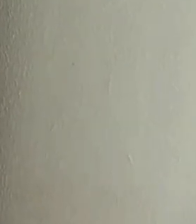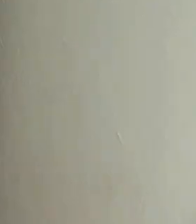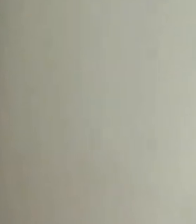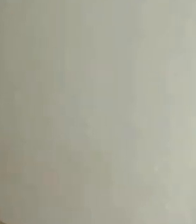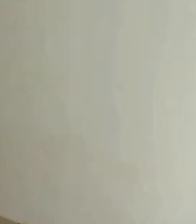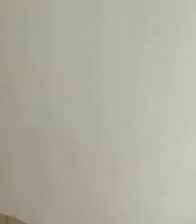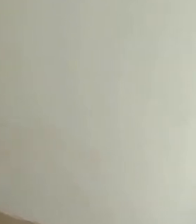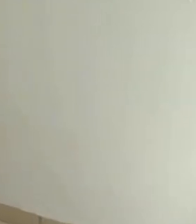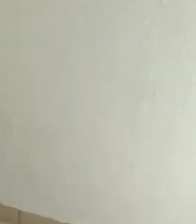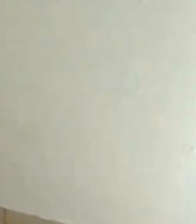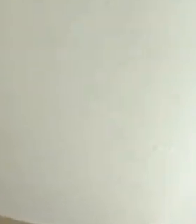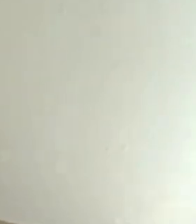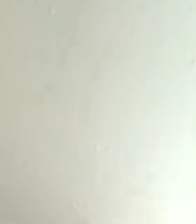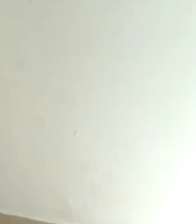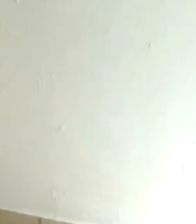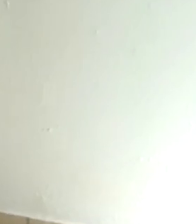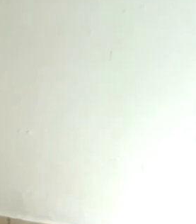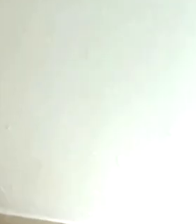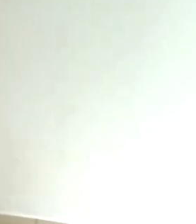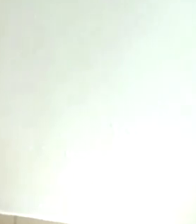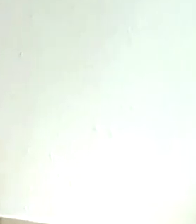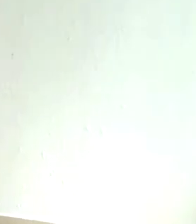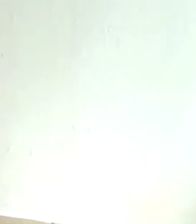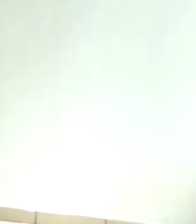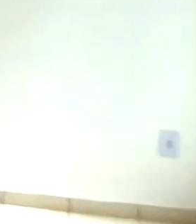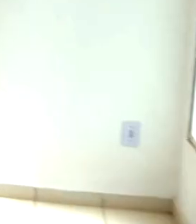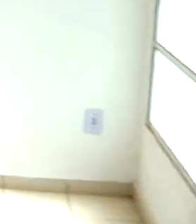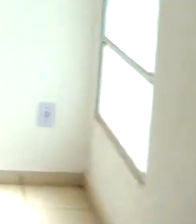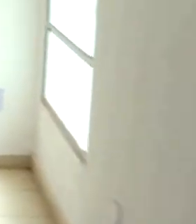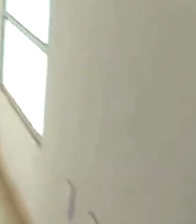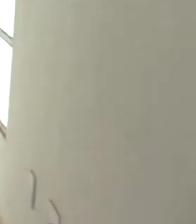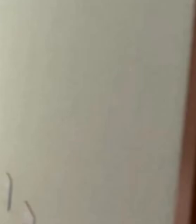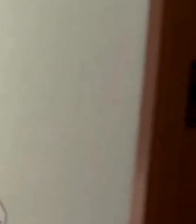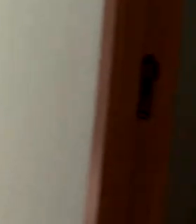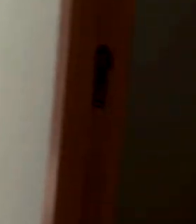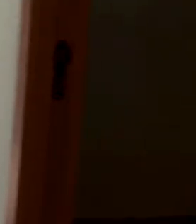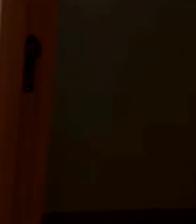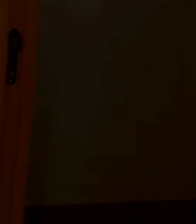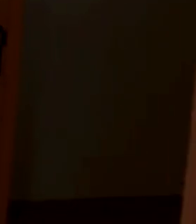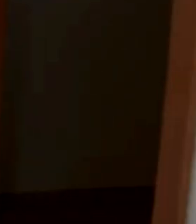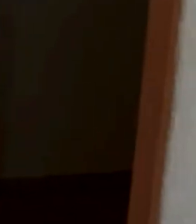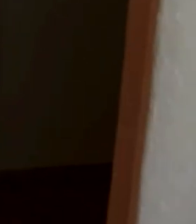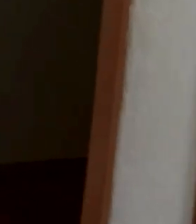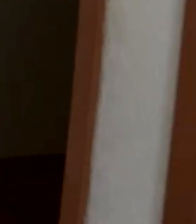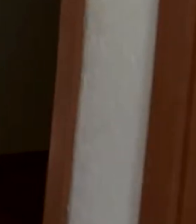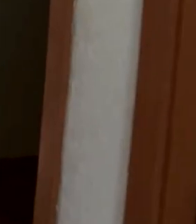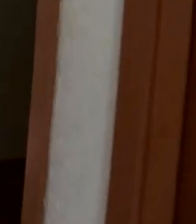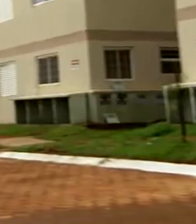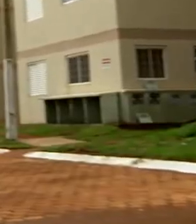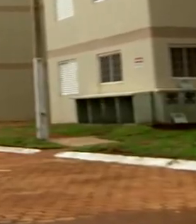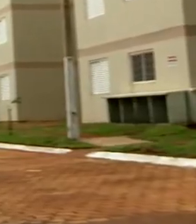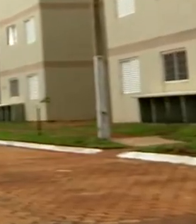E a fica por aqui.